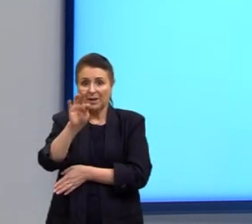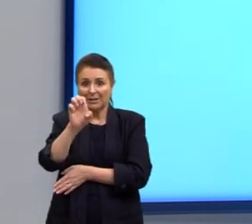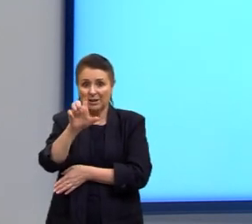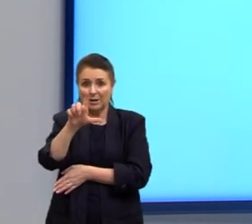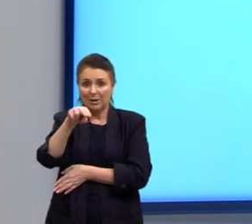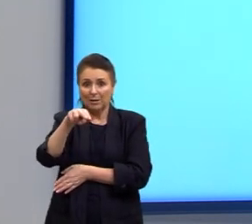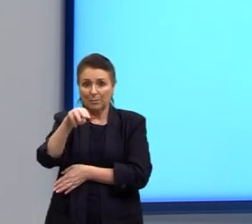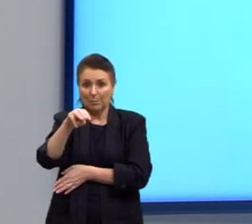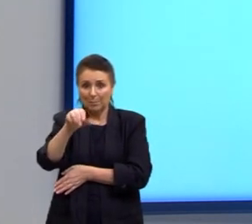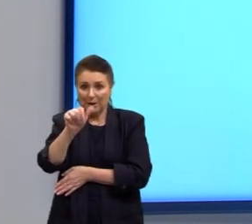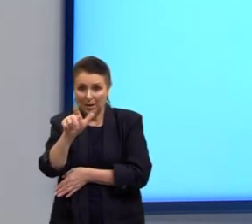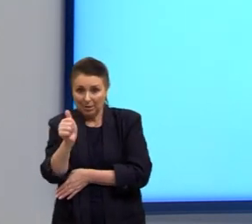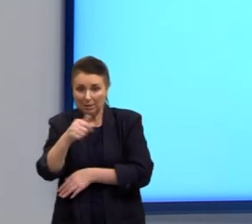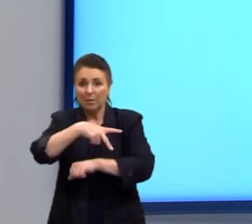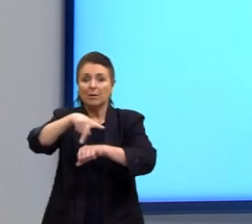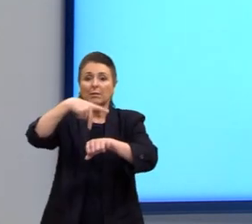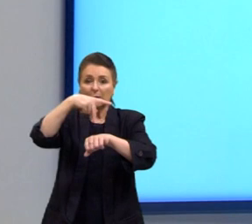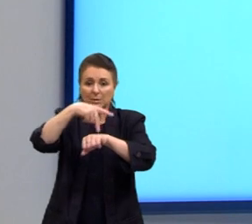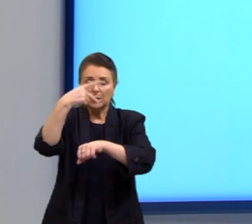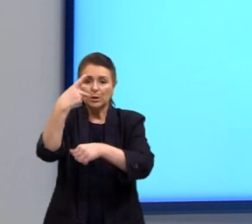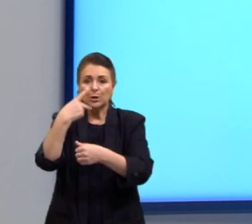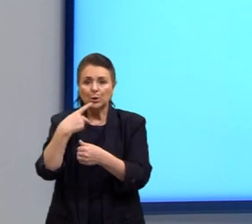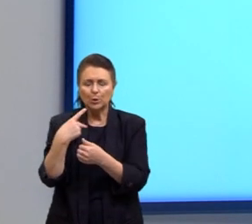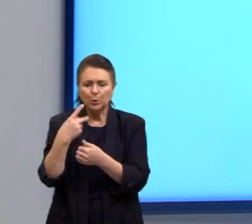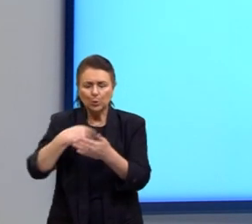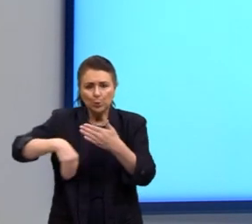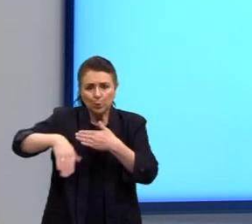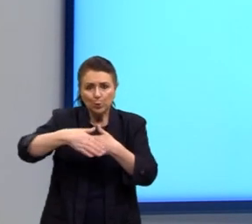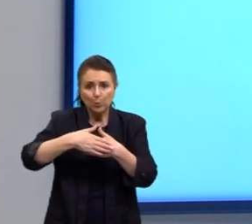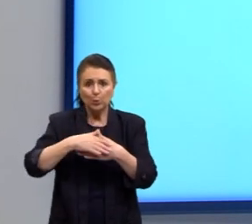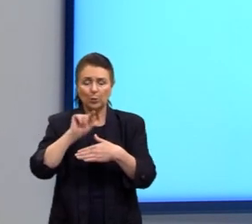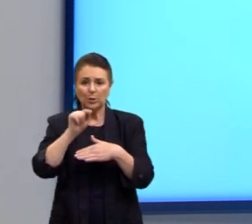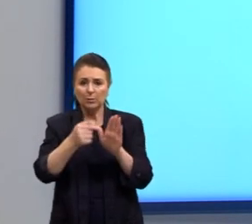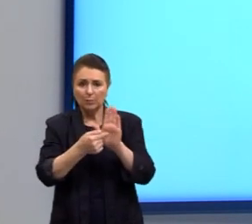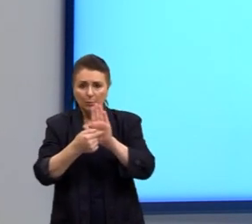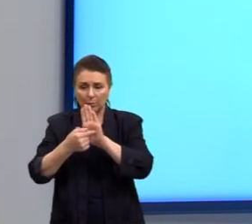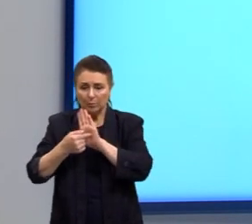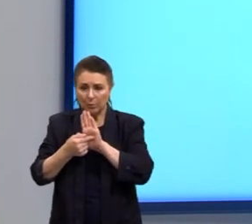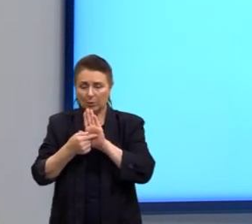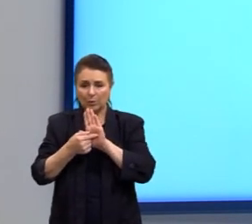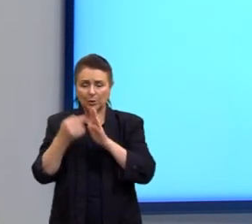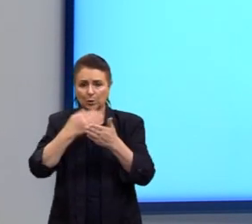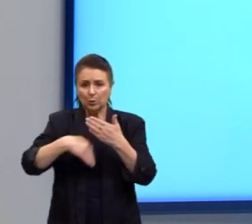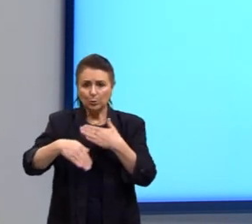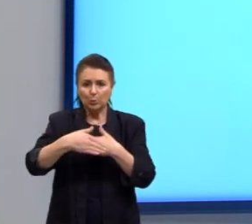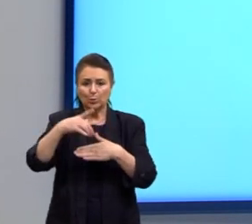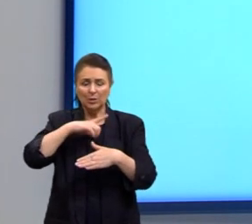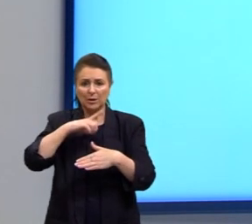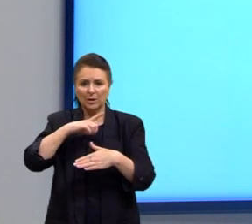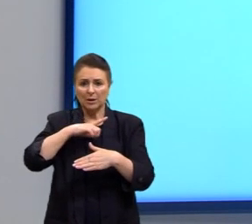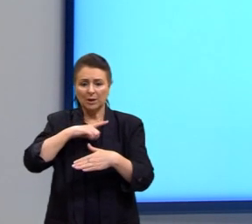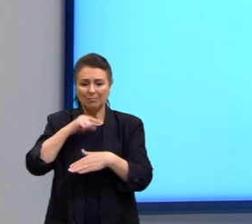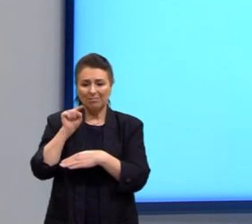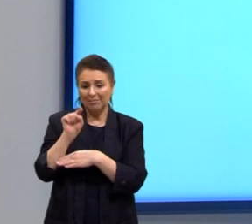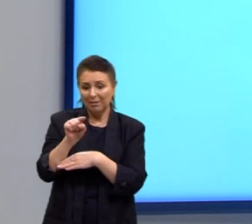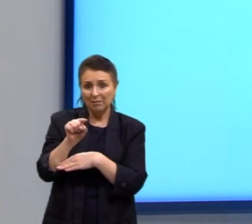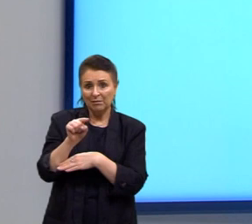e que tudo que ele traz, ele... tudo que tem nele, no caso,